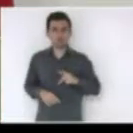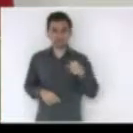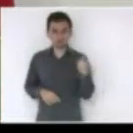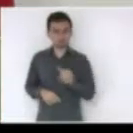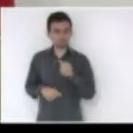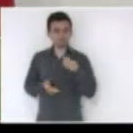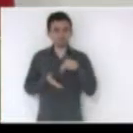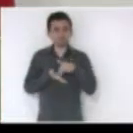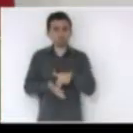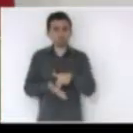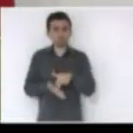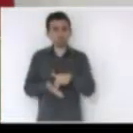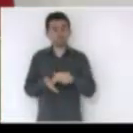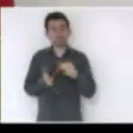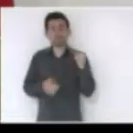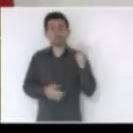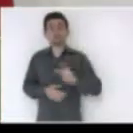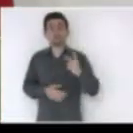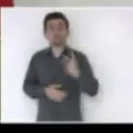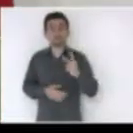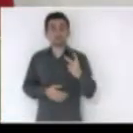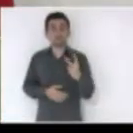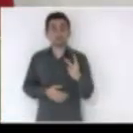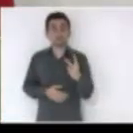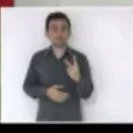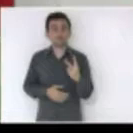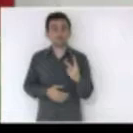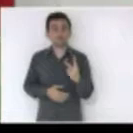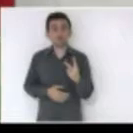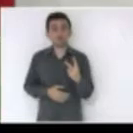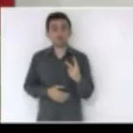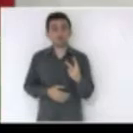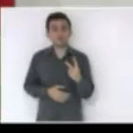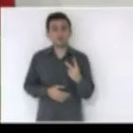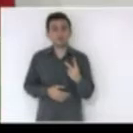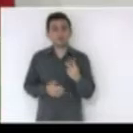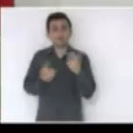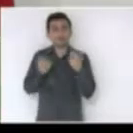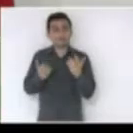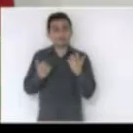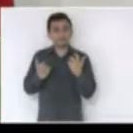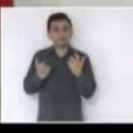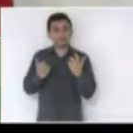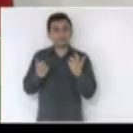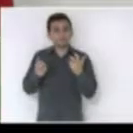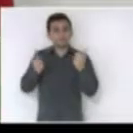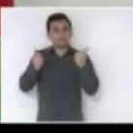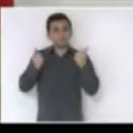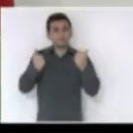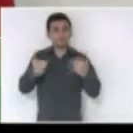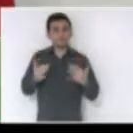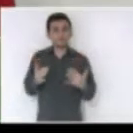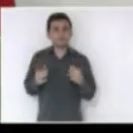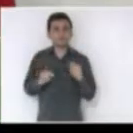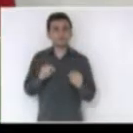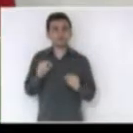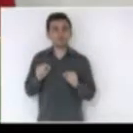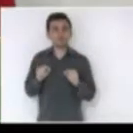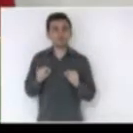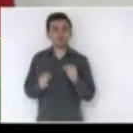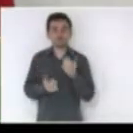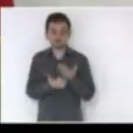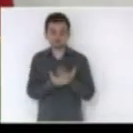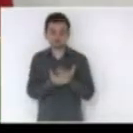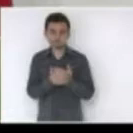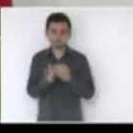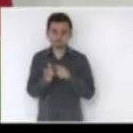nossa posição segundo eu quero colocar de que estudei um